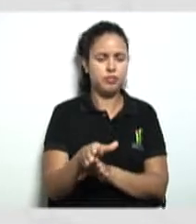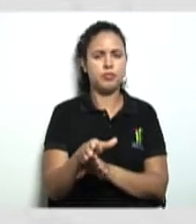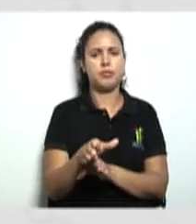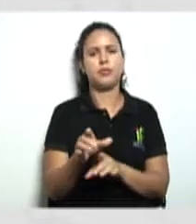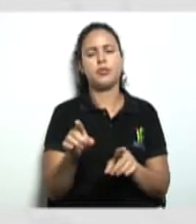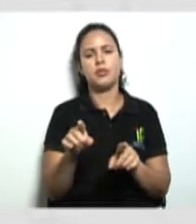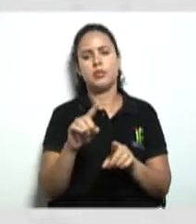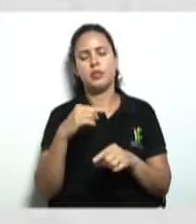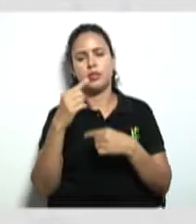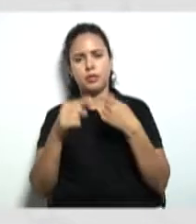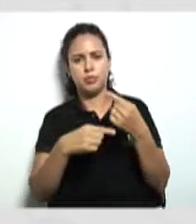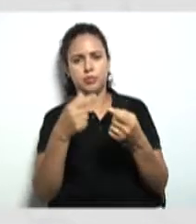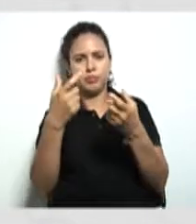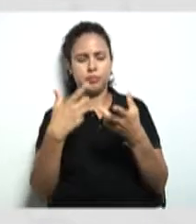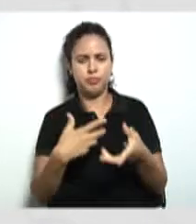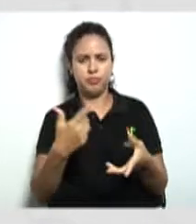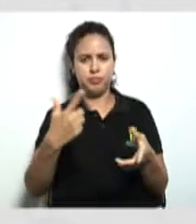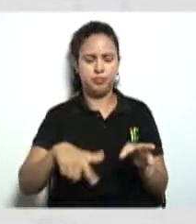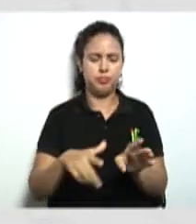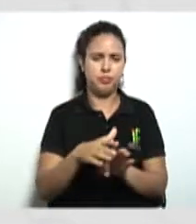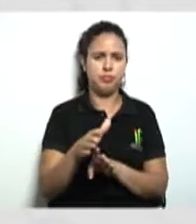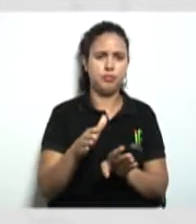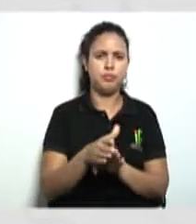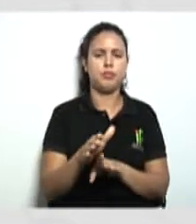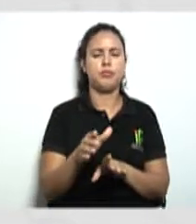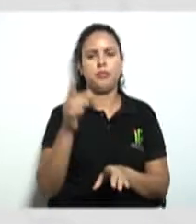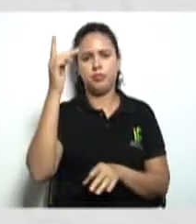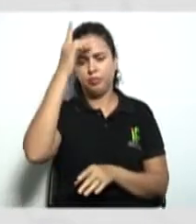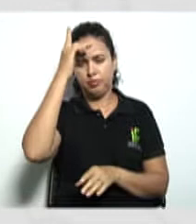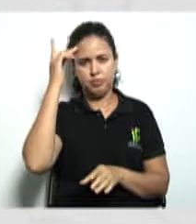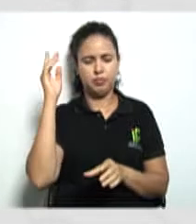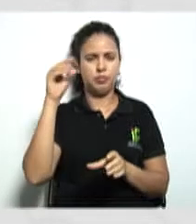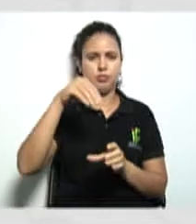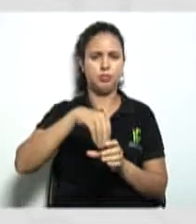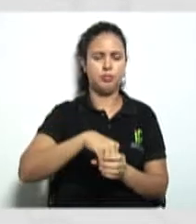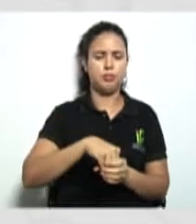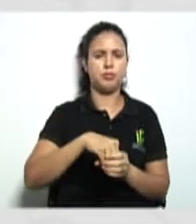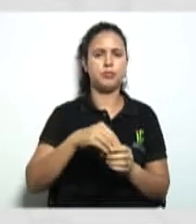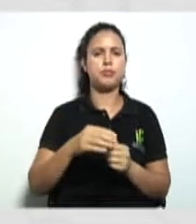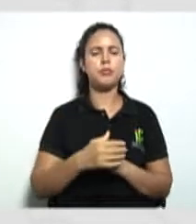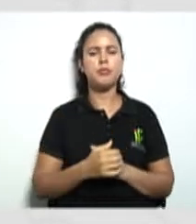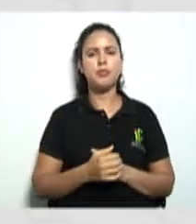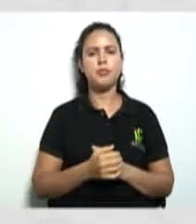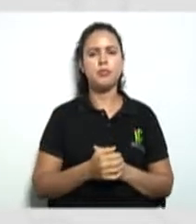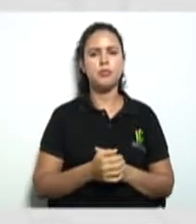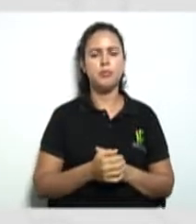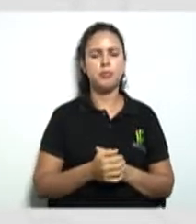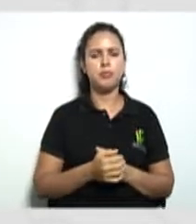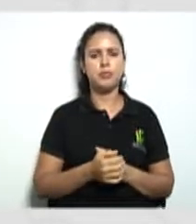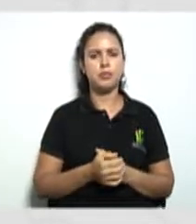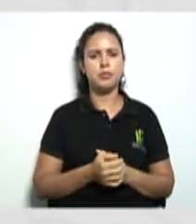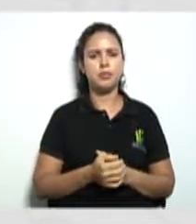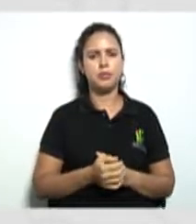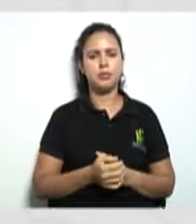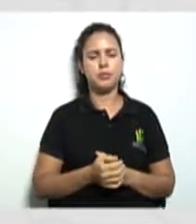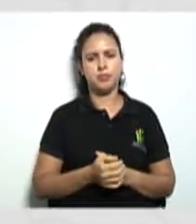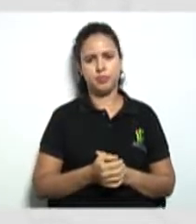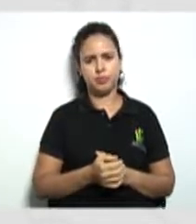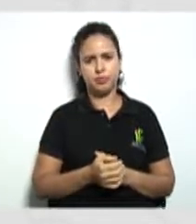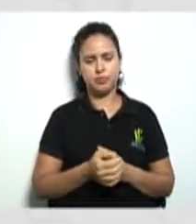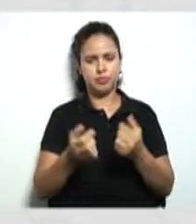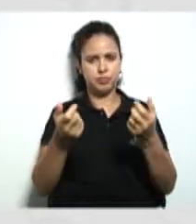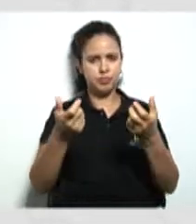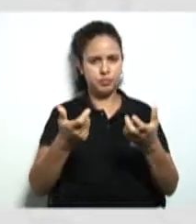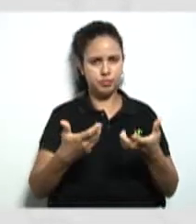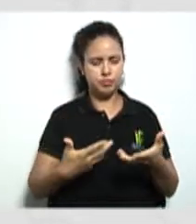sobre o número de participantes do conselho na nossa segunda aula é e aqui nós temos o que que falamos no